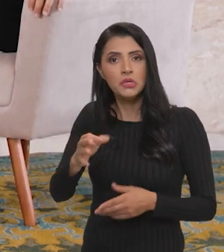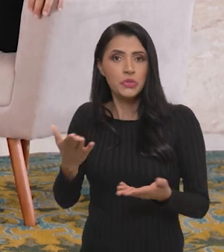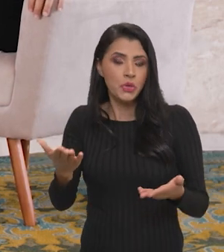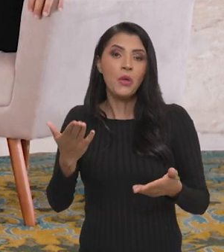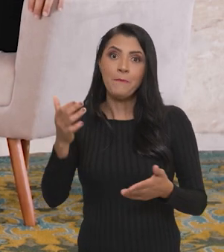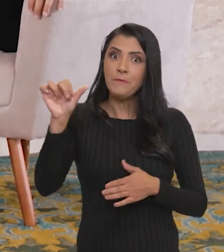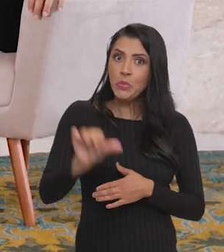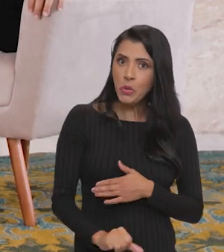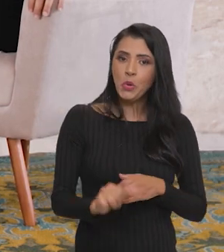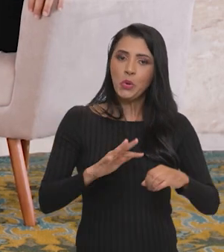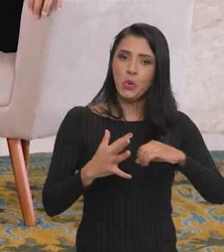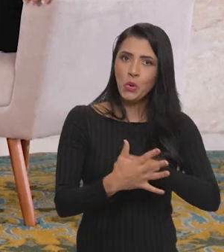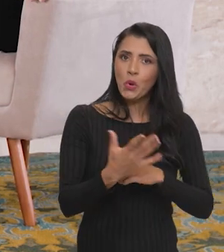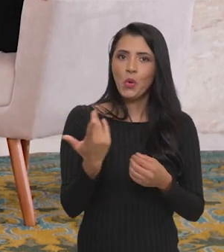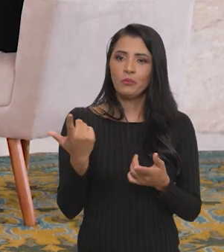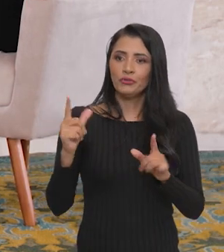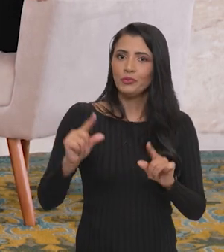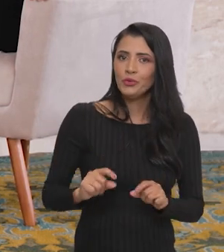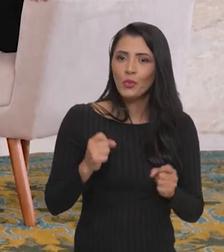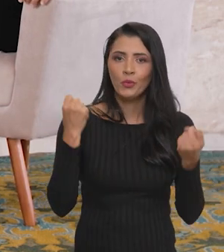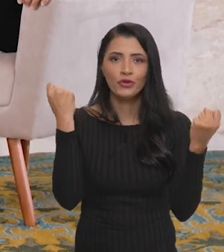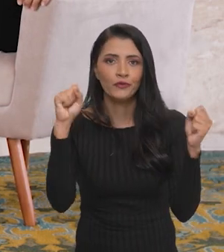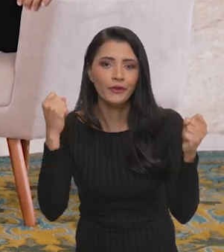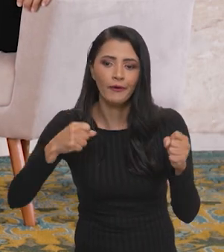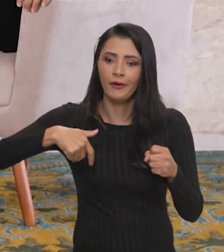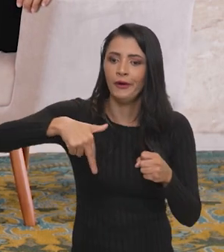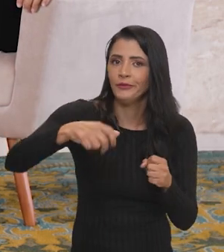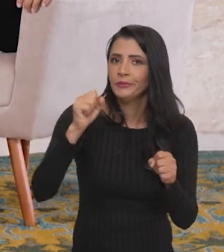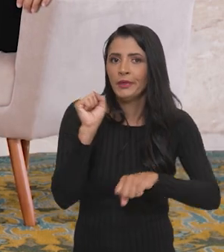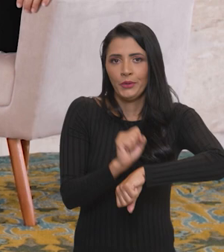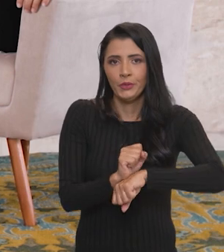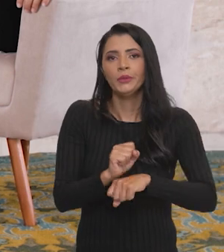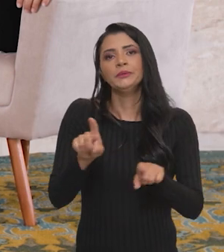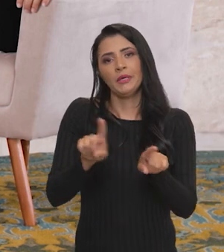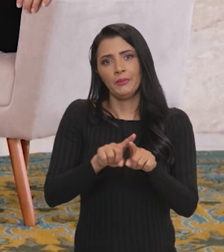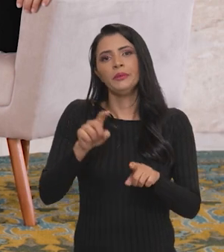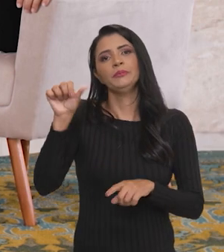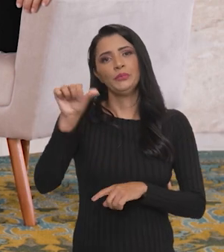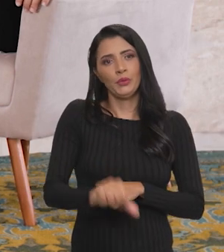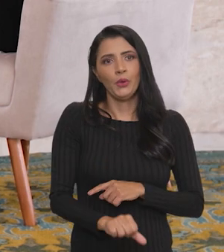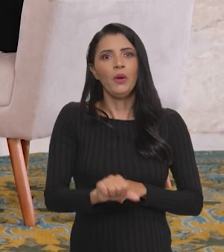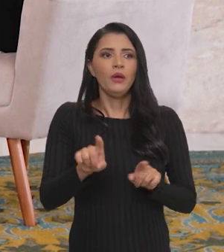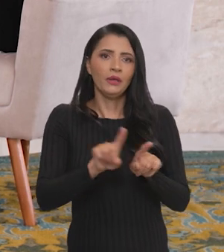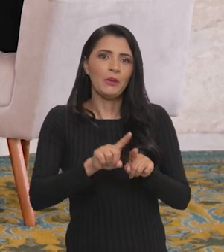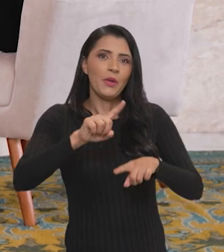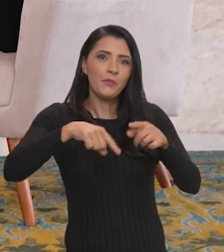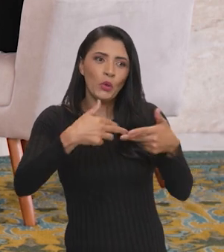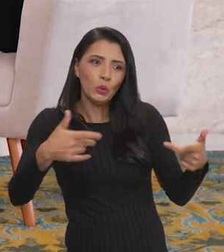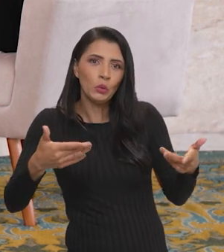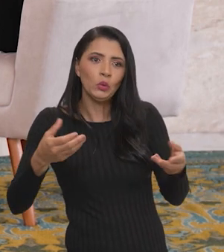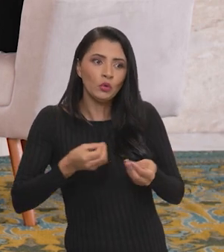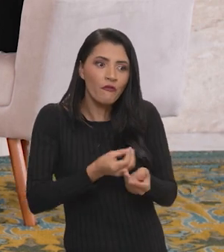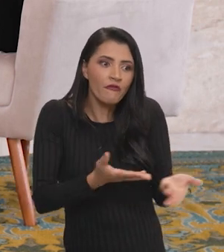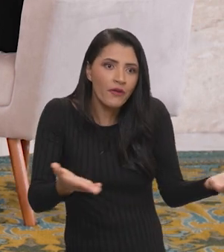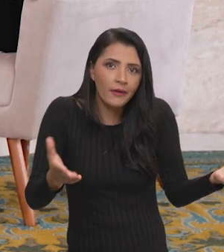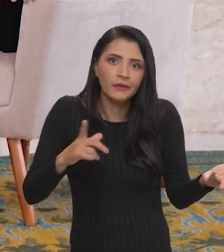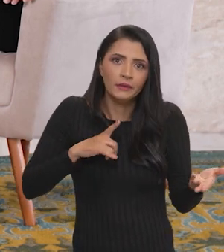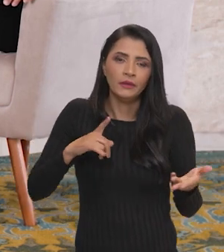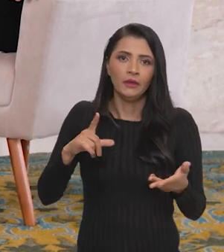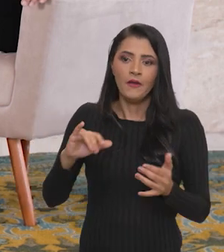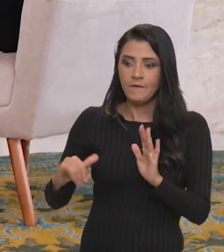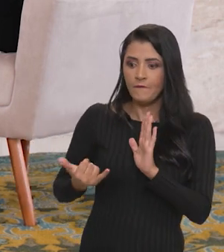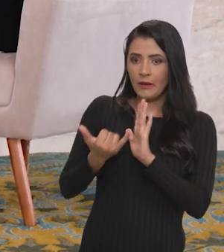sem dúvida. Que foi agravado na pandemia pela redução das atividades físicas também. E da oferta de produtos. Houve uma inflação